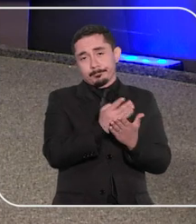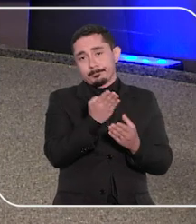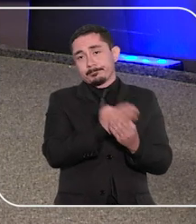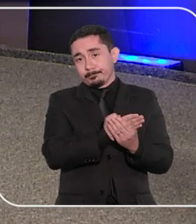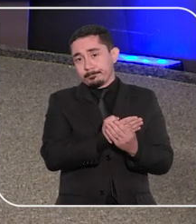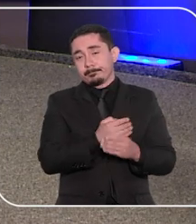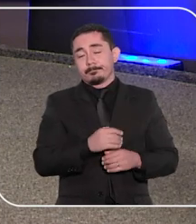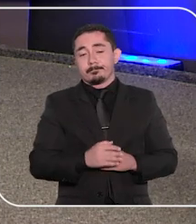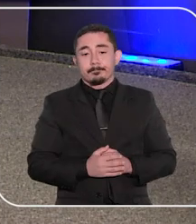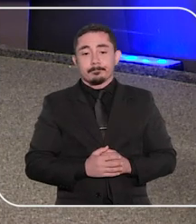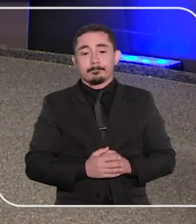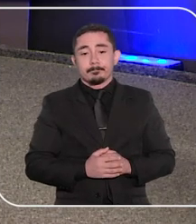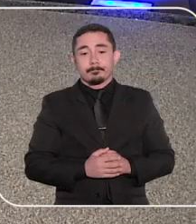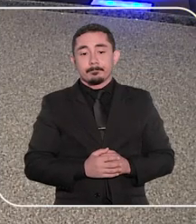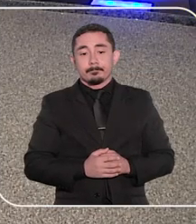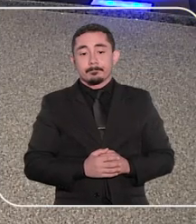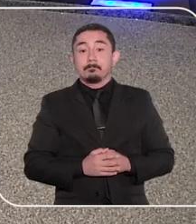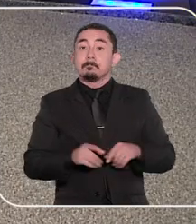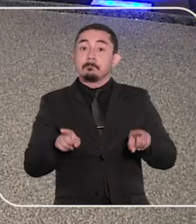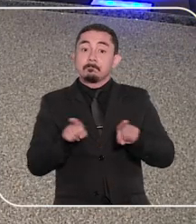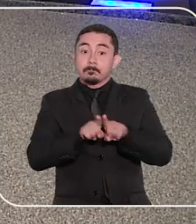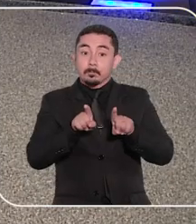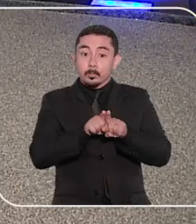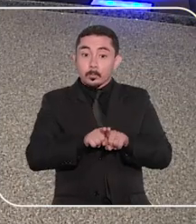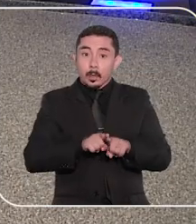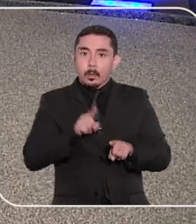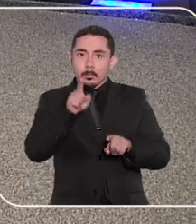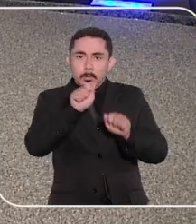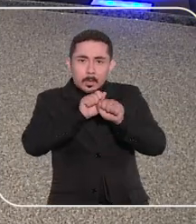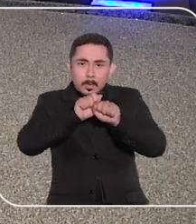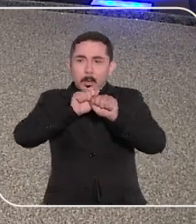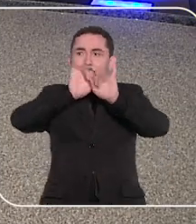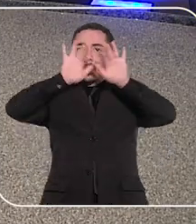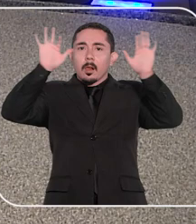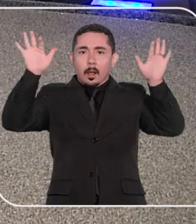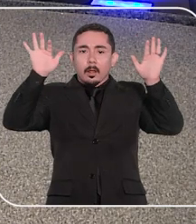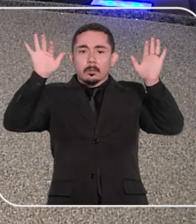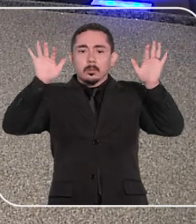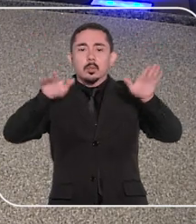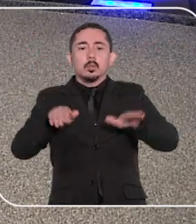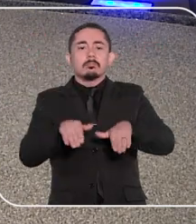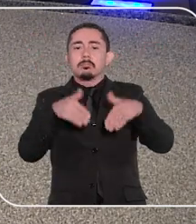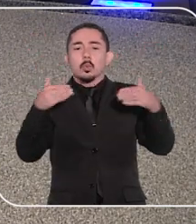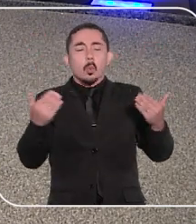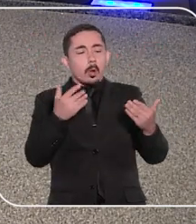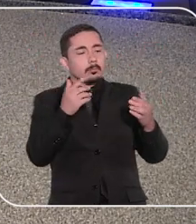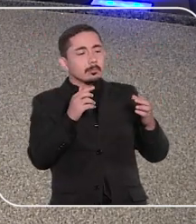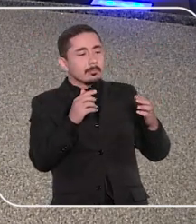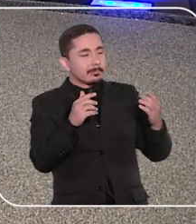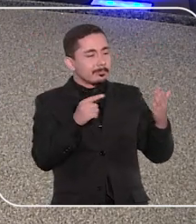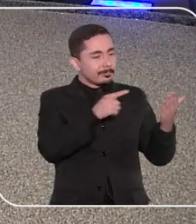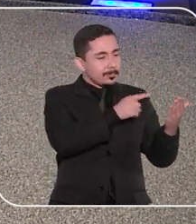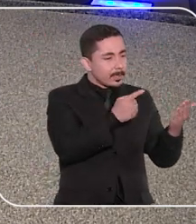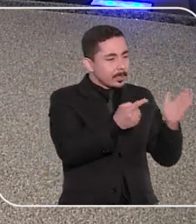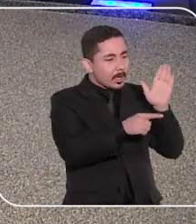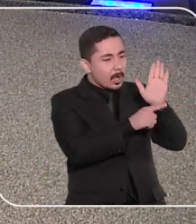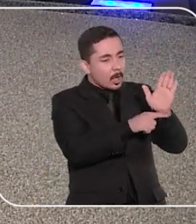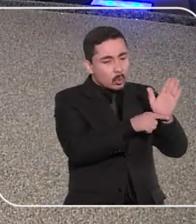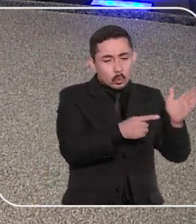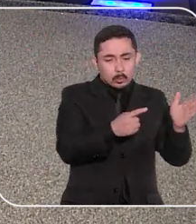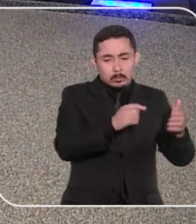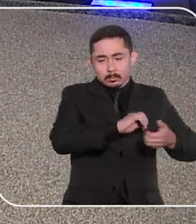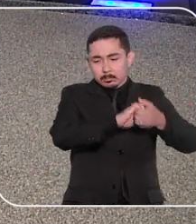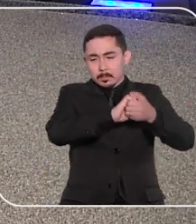original do caso. E para ficar mais claro quais são as diferenças entre a